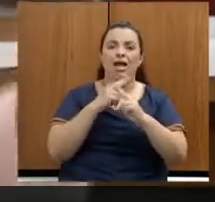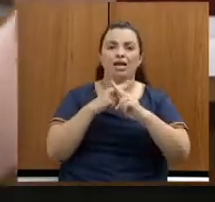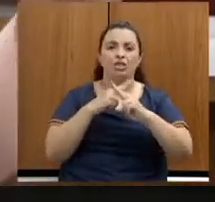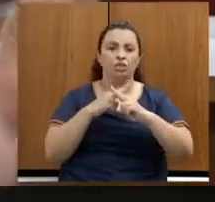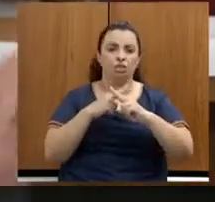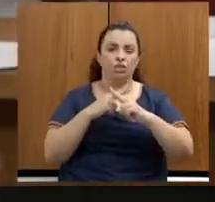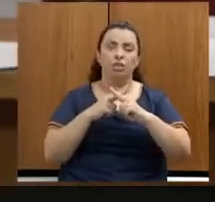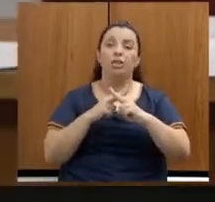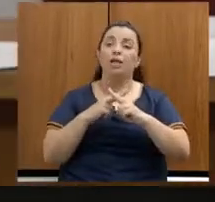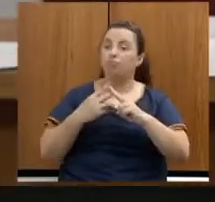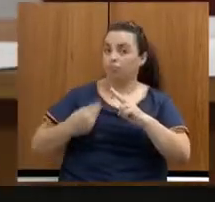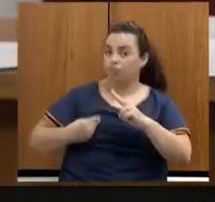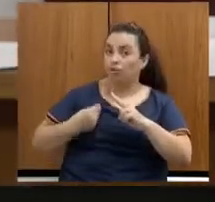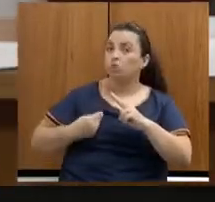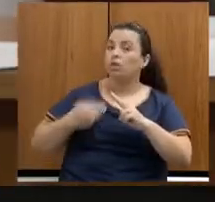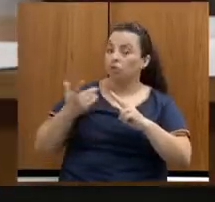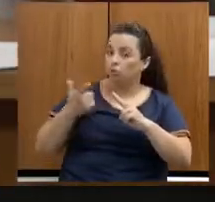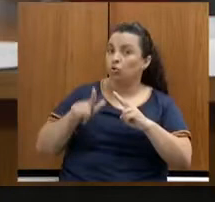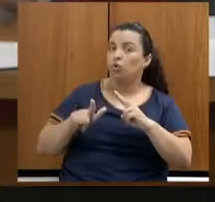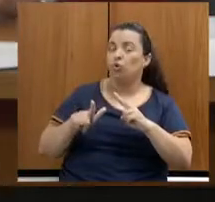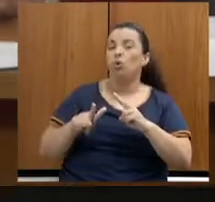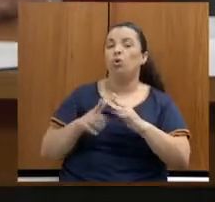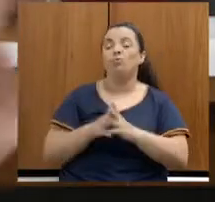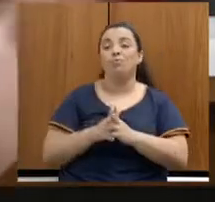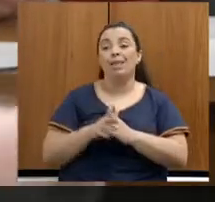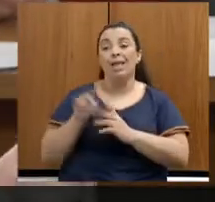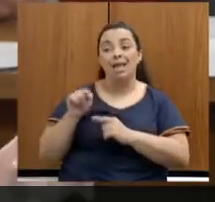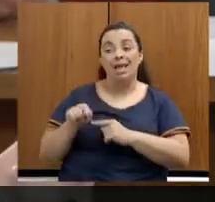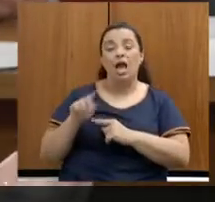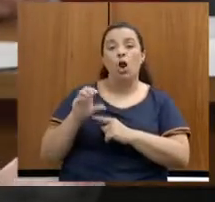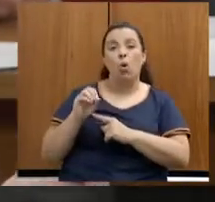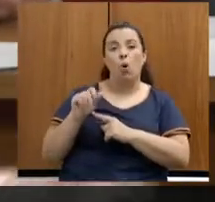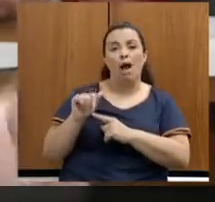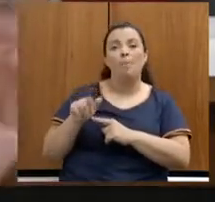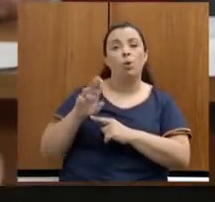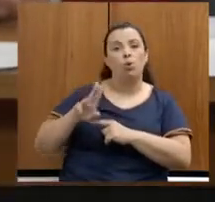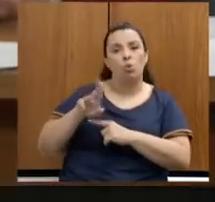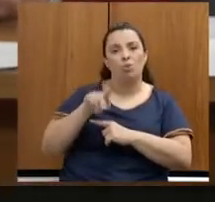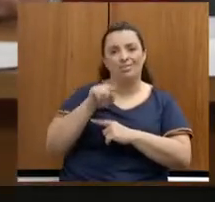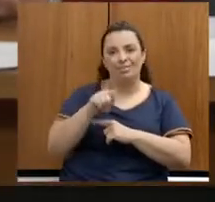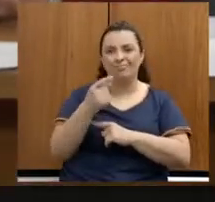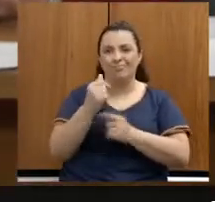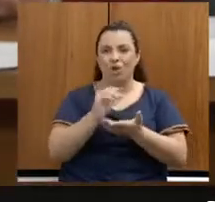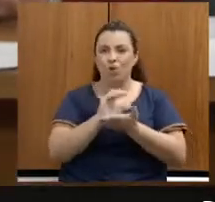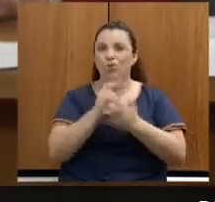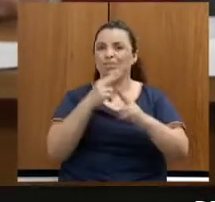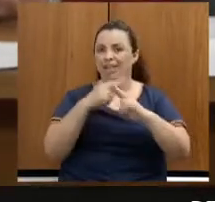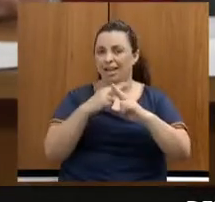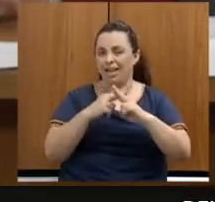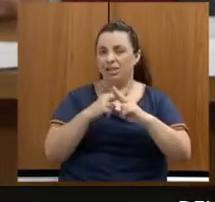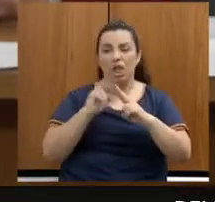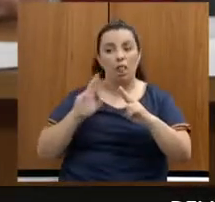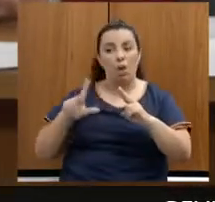há muito tempo sendo, trabalhando com recursos da Caixa, não trabalhando com recursos próprios, e nós estamos